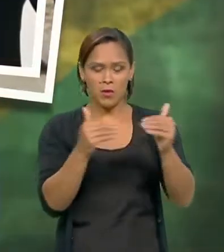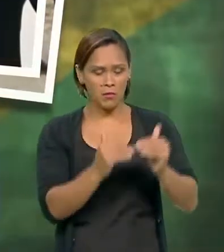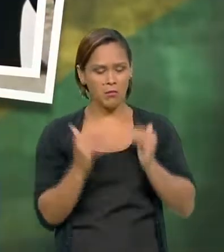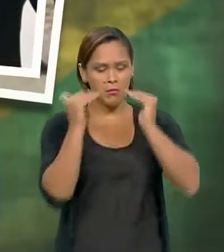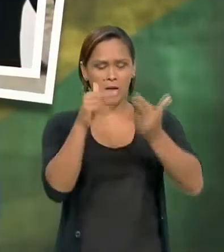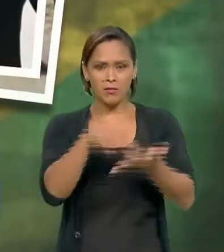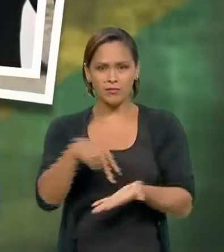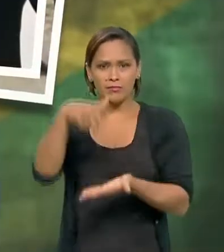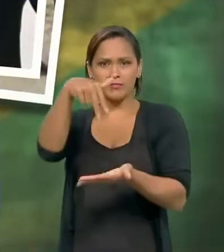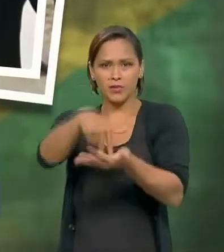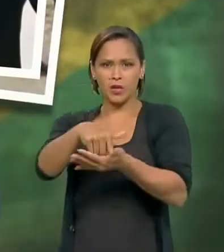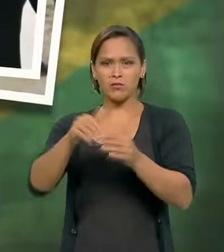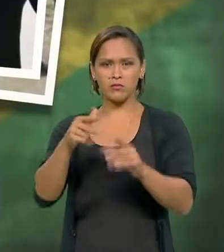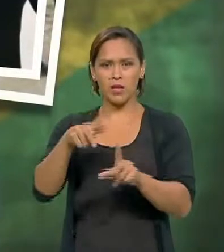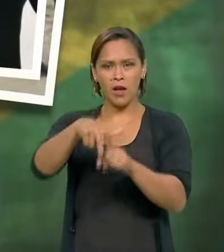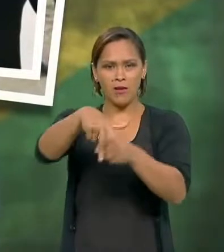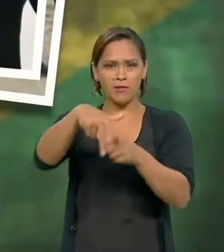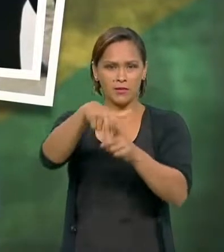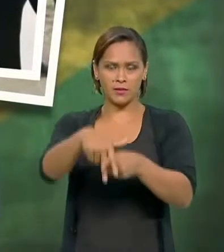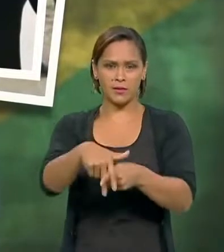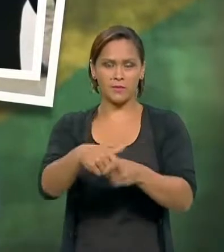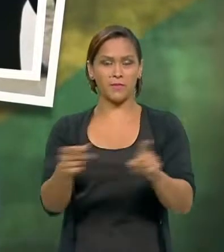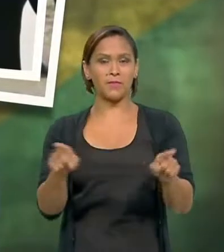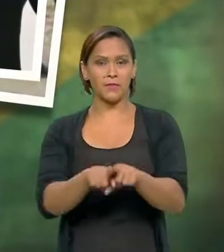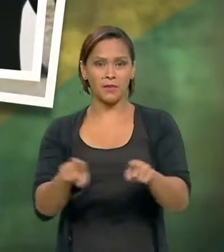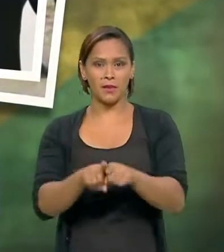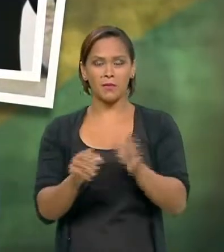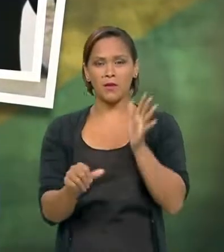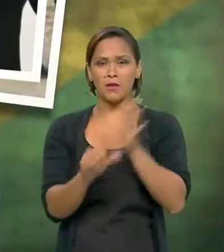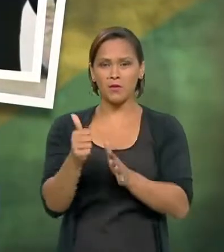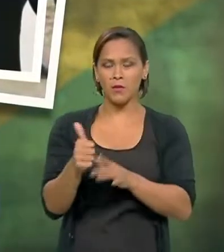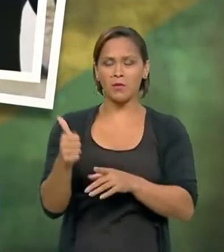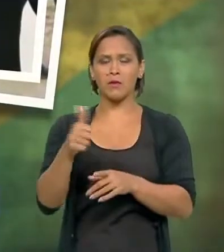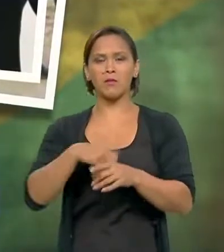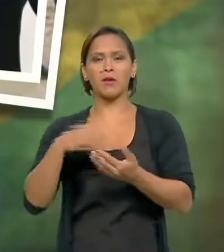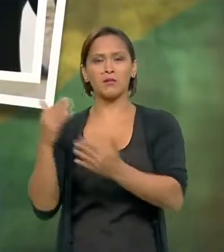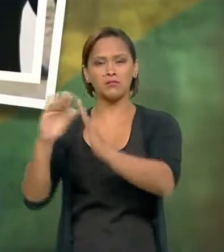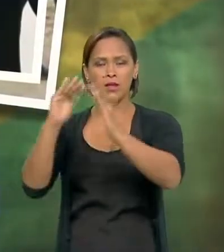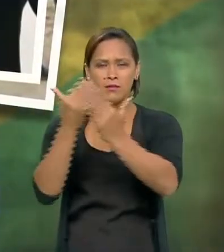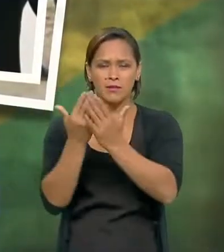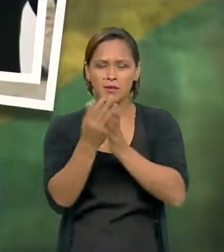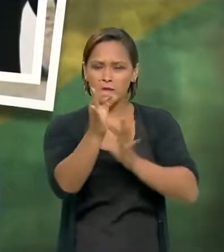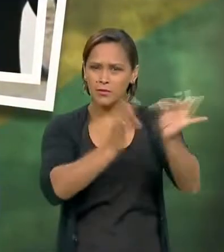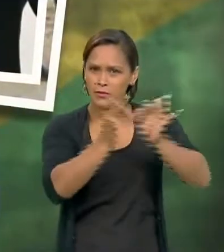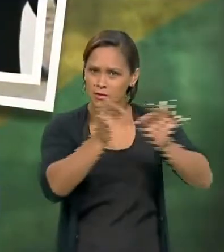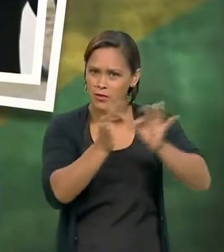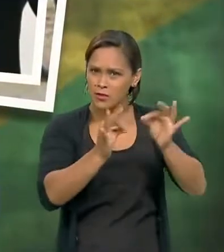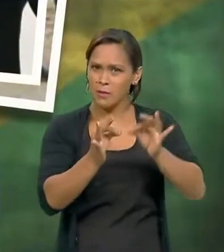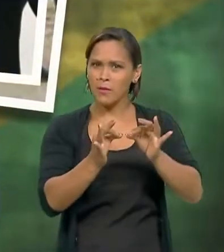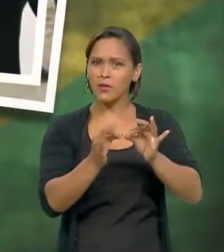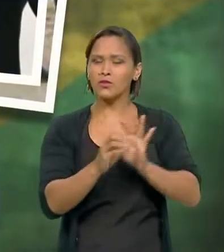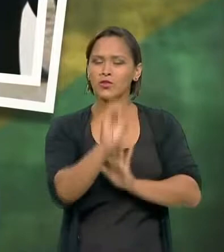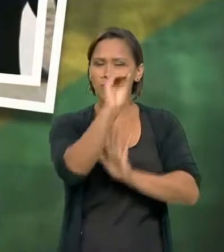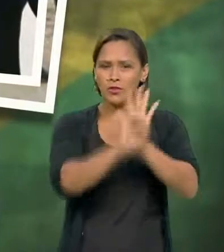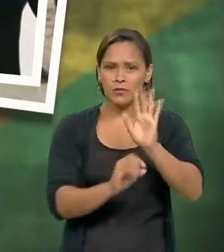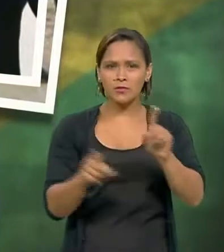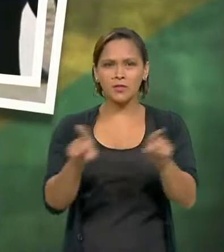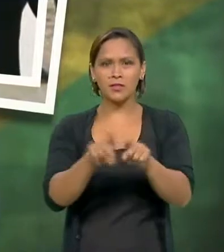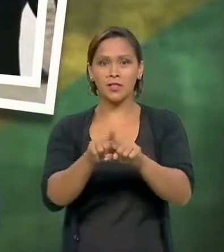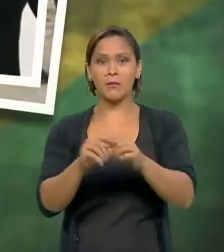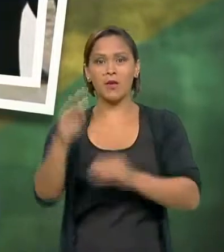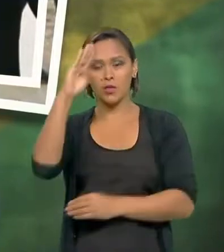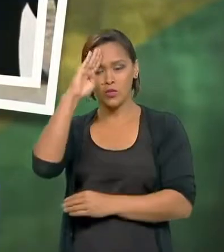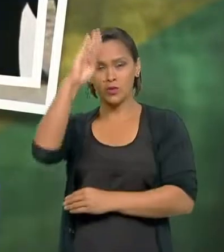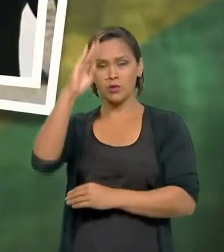de sua turma de cavalaria. Foi também o primeiro colocado na Escola de Aperfeiçoamento de Oficiais e na Escola de